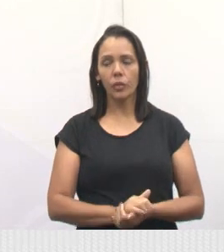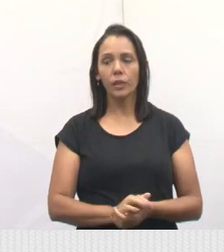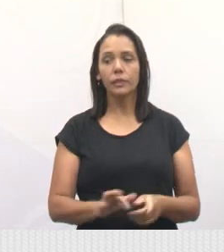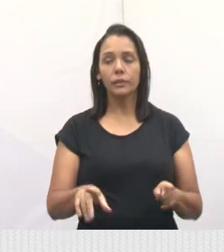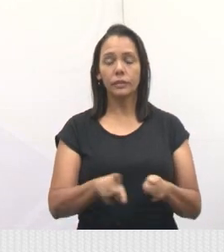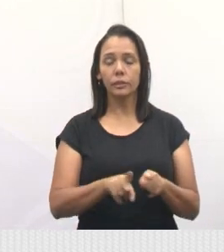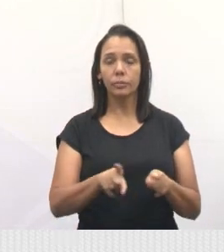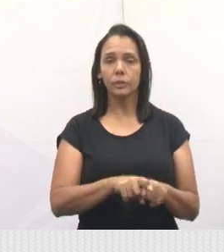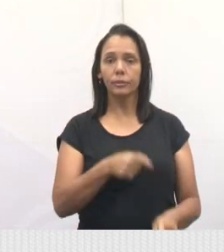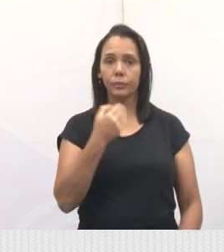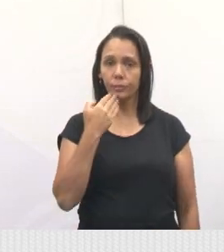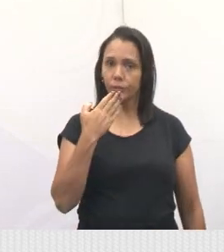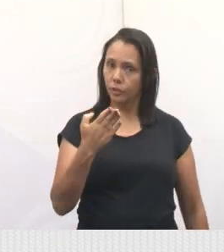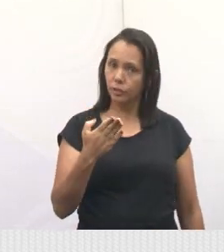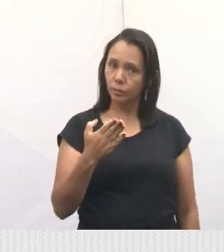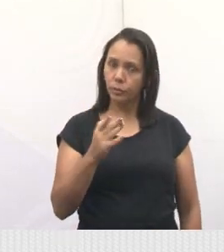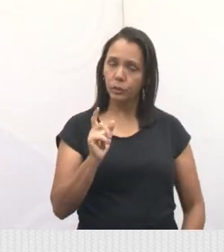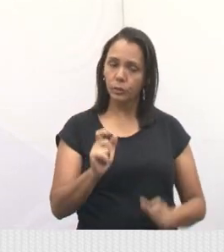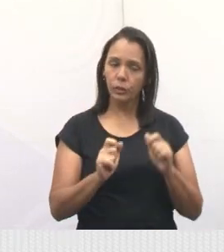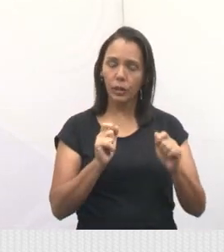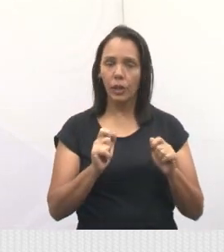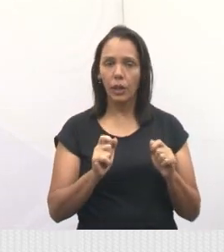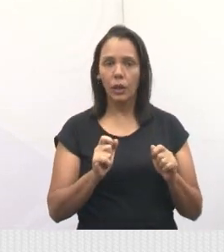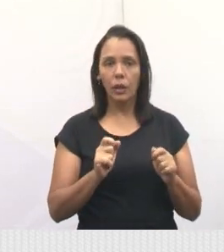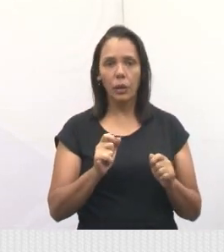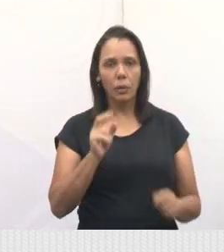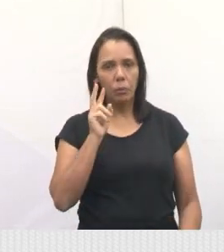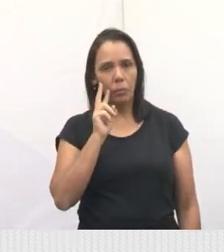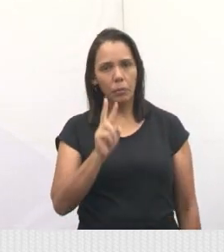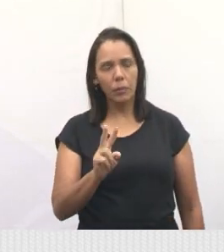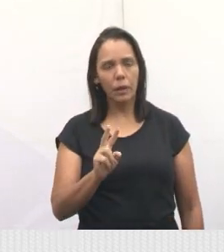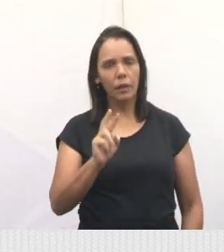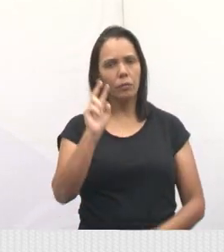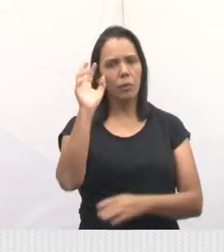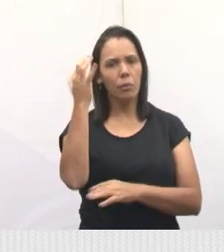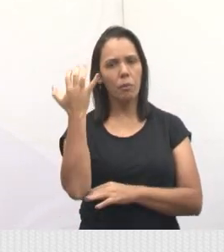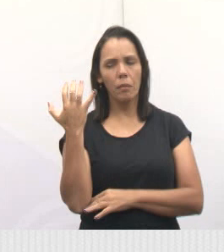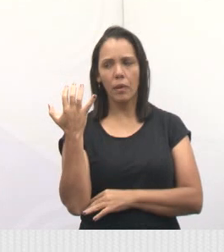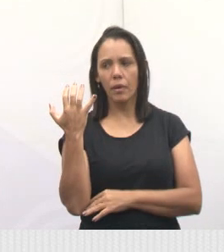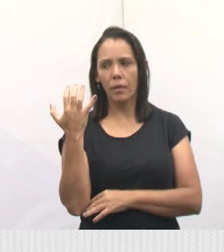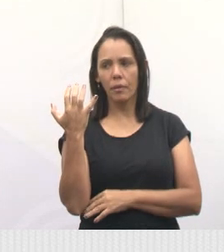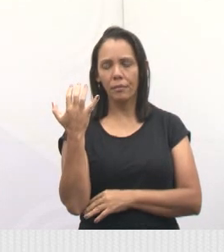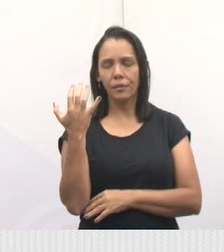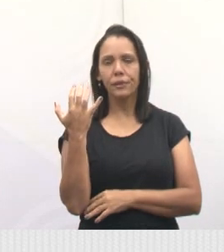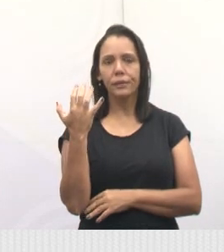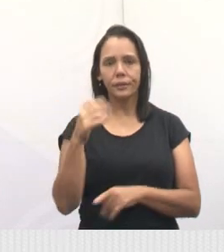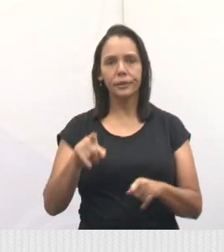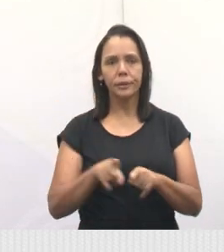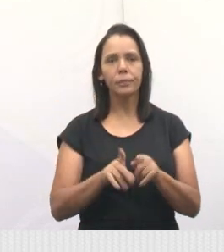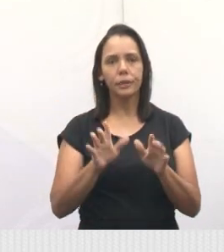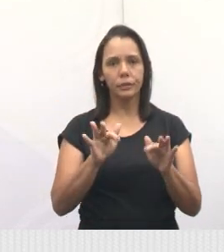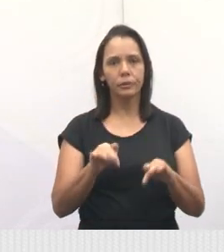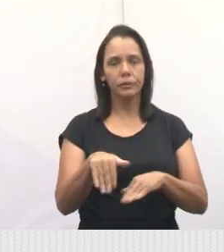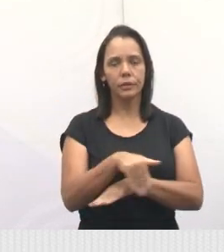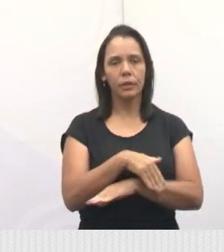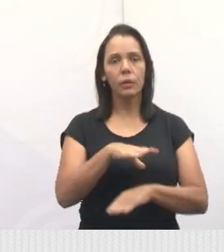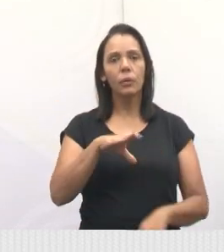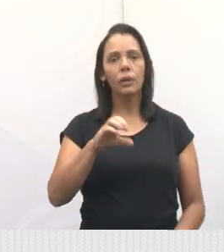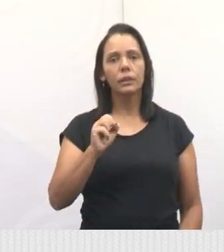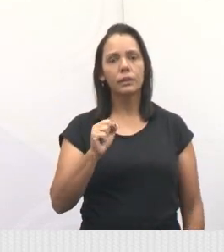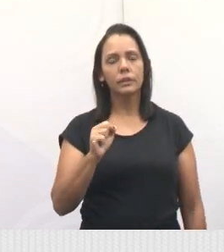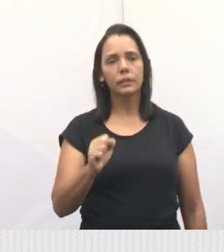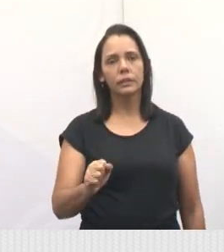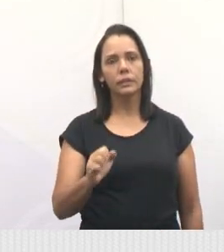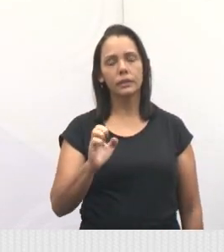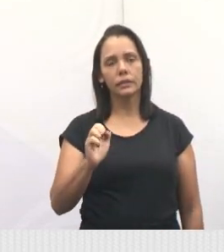Também pedimos providências para averiguar a situação de uma árvore, também no final da rua Ceará, tá? Que ela está assim,